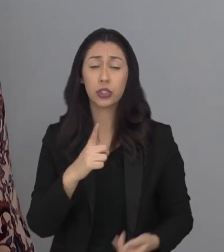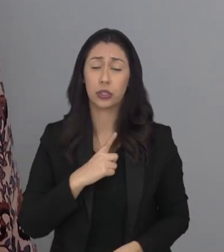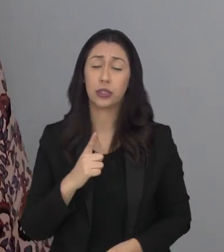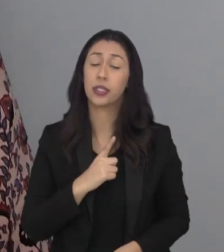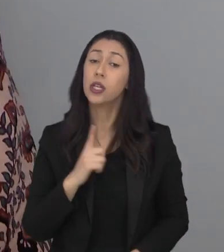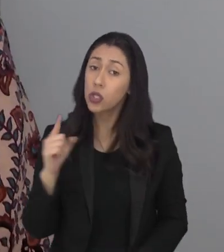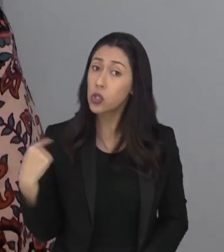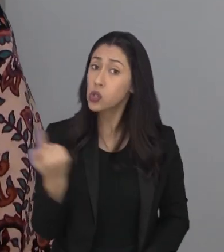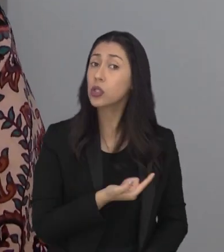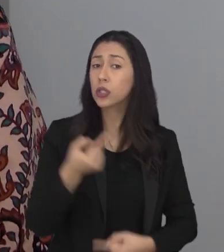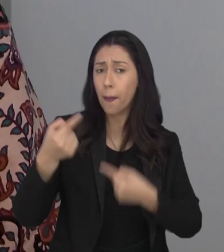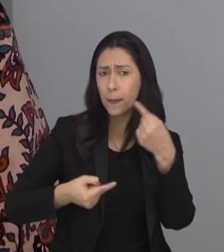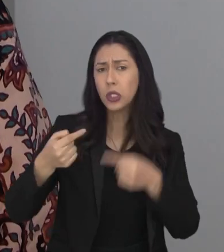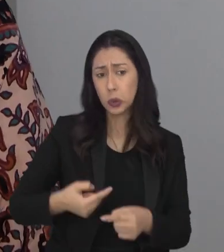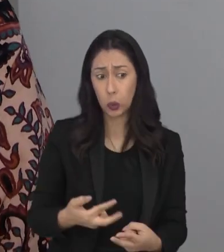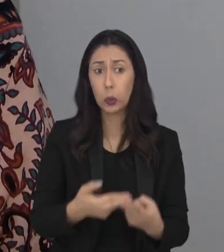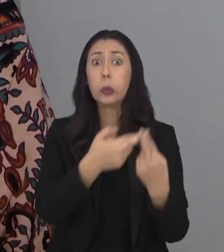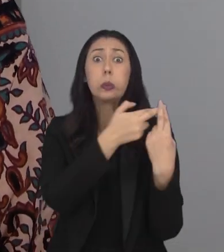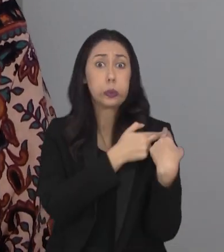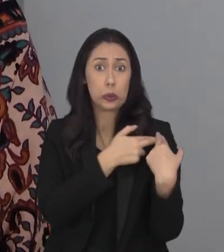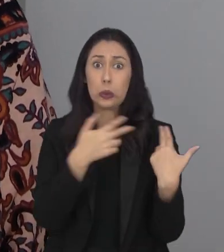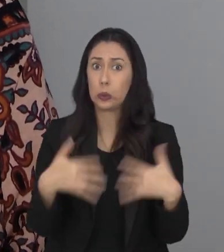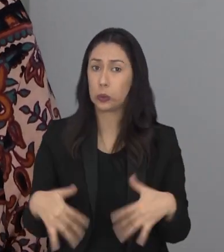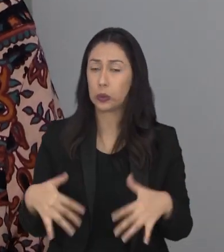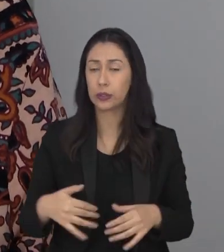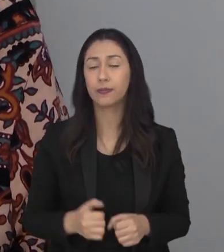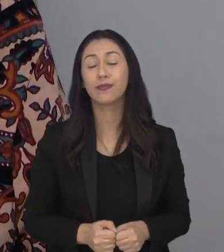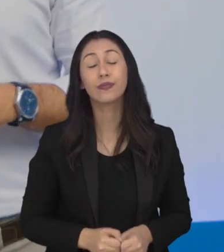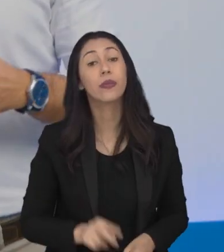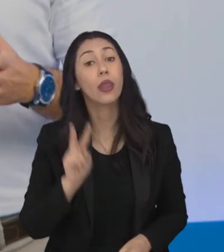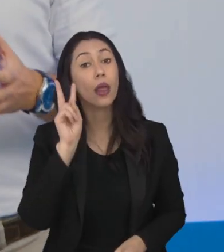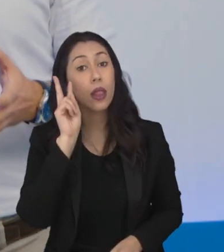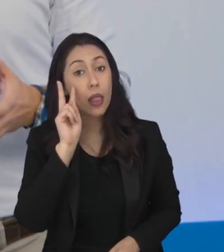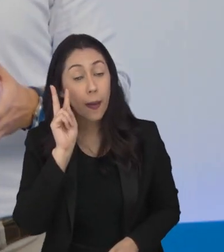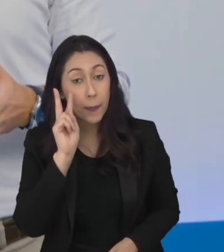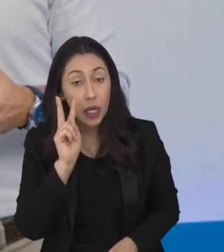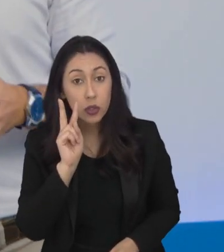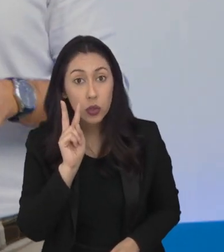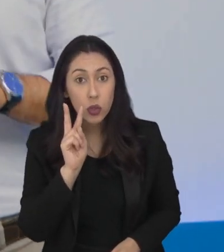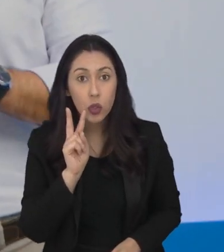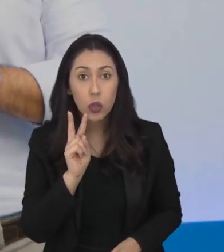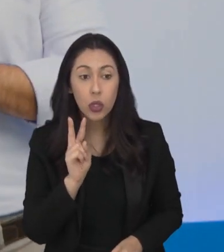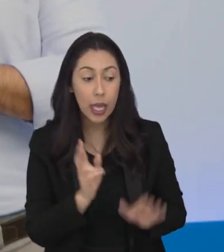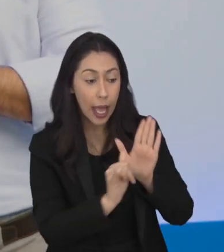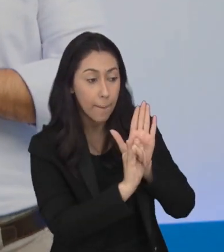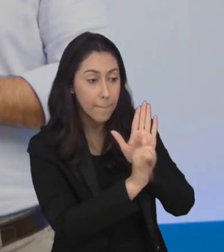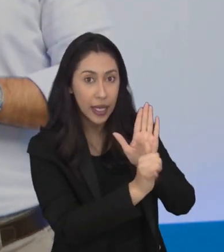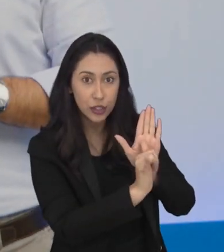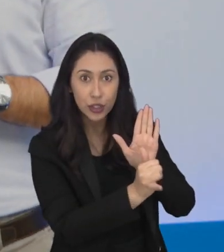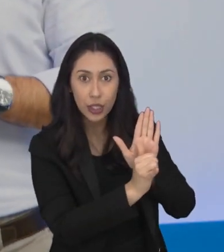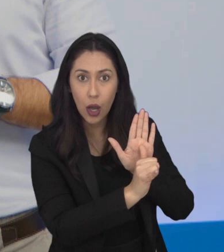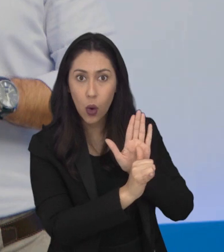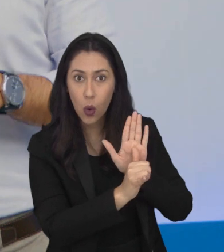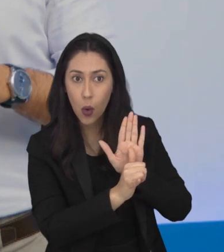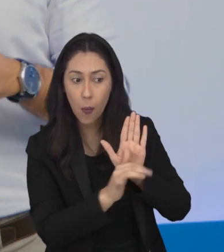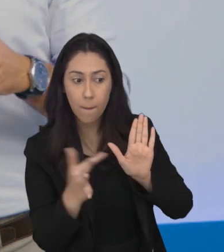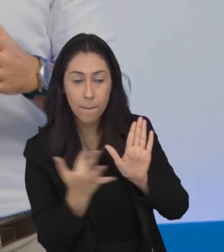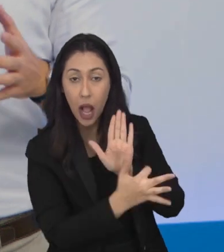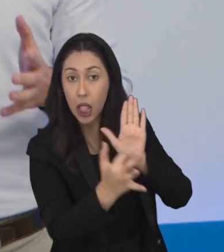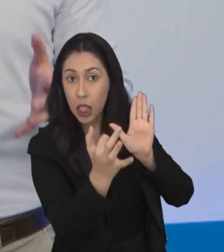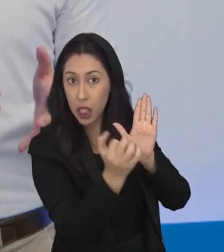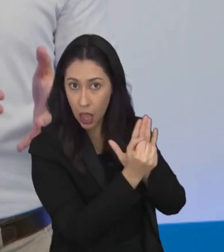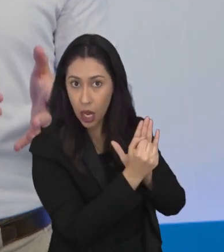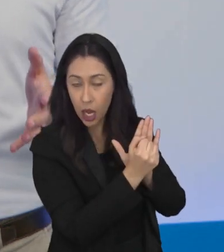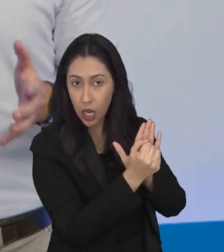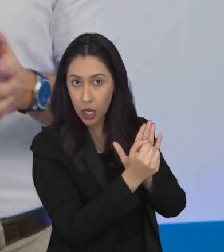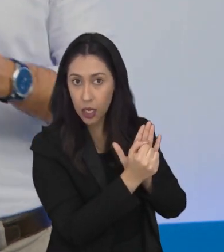parte e nós como agente política temos muita responsabilidade. Só reforçando então para poder participar do edital instituições